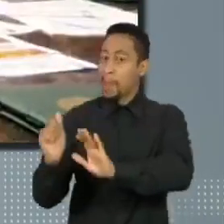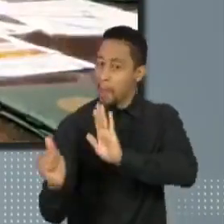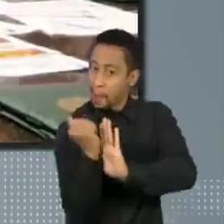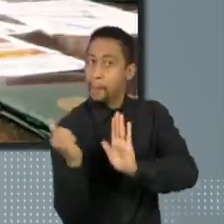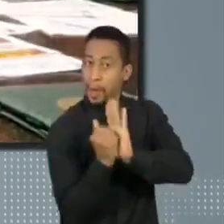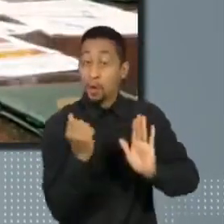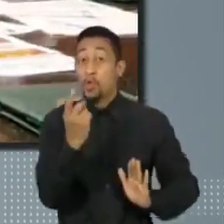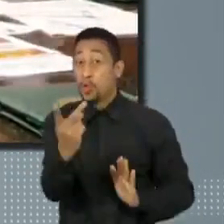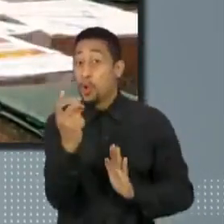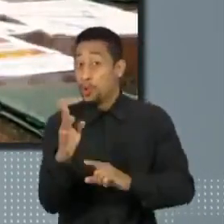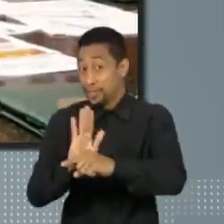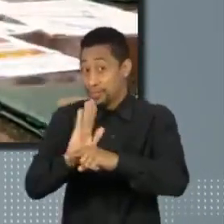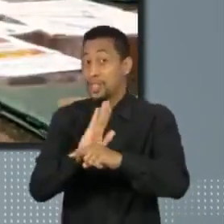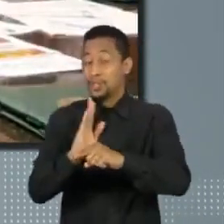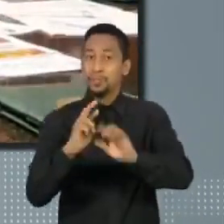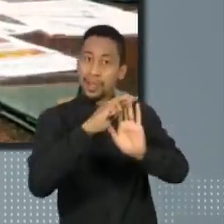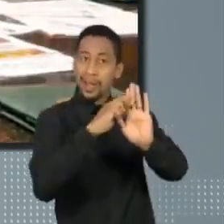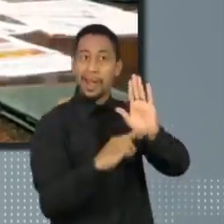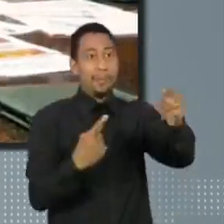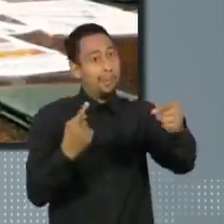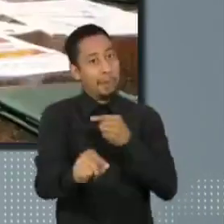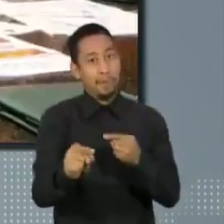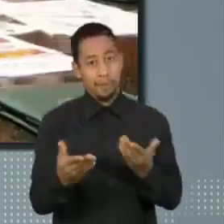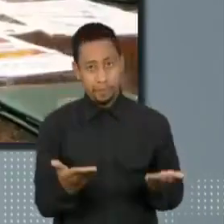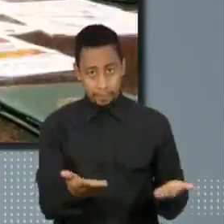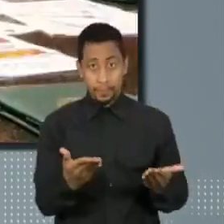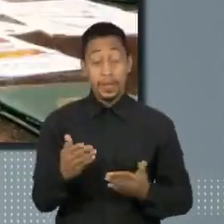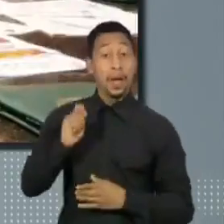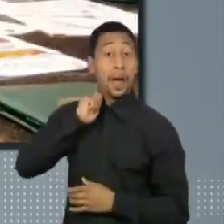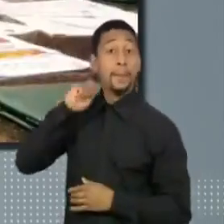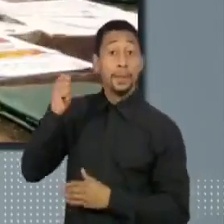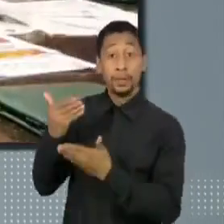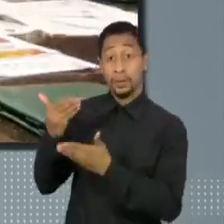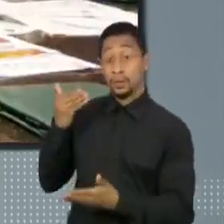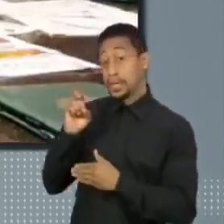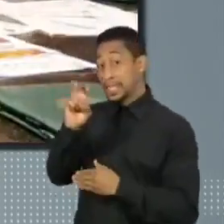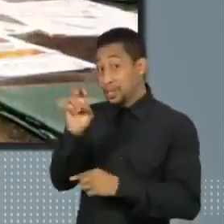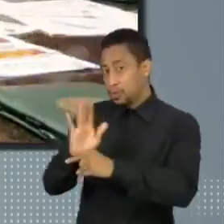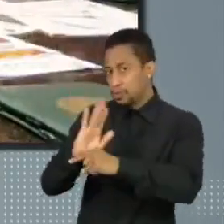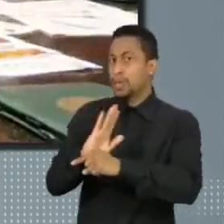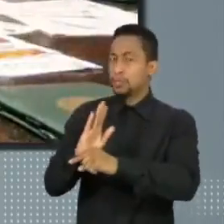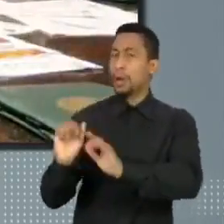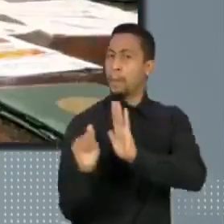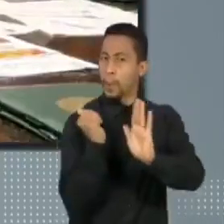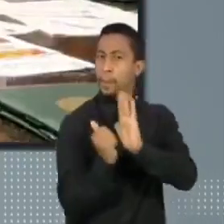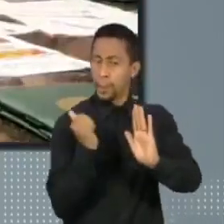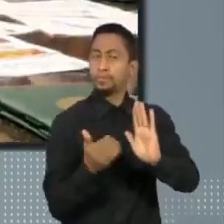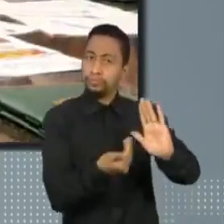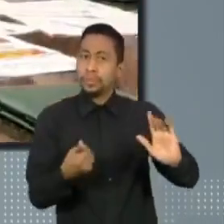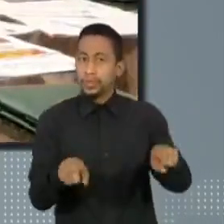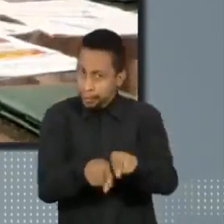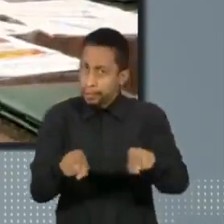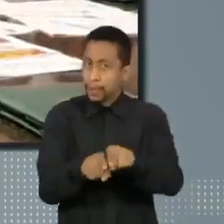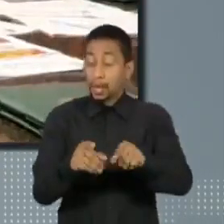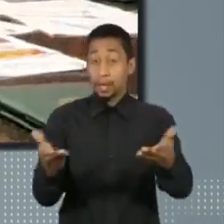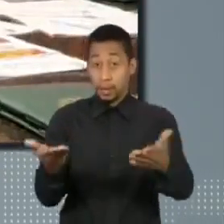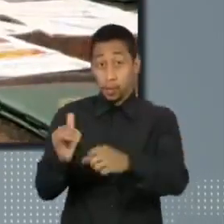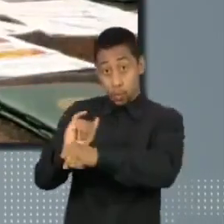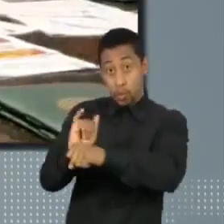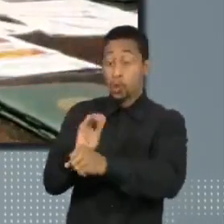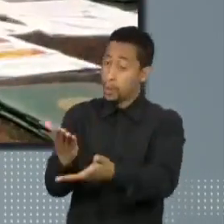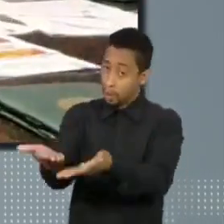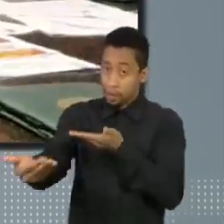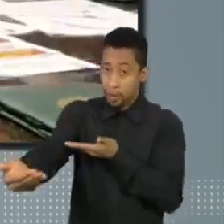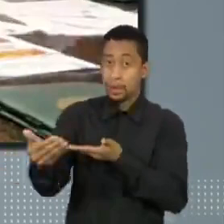Jair Bolsonaro por violação da mesma regra. Em abril, outros cinco vídeos também foram removidos. Desta vez, o YouTube retirou